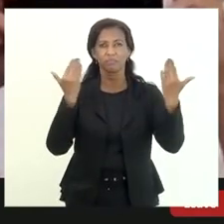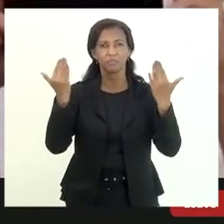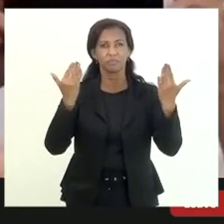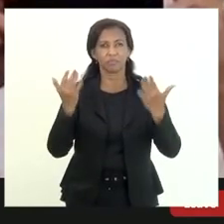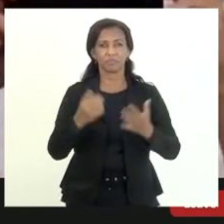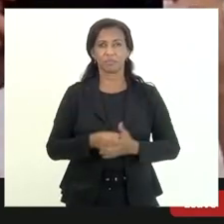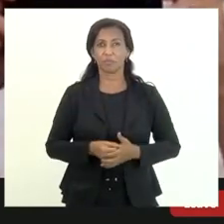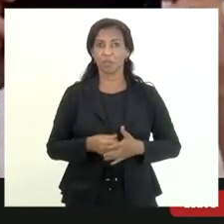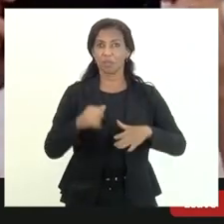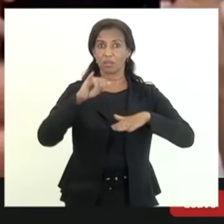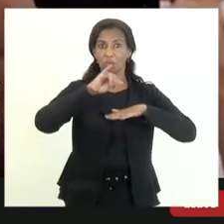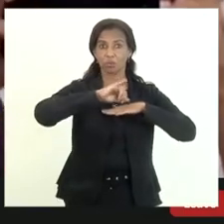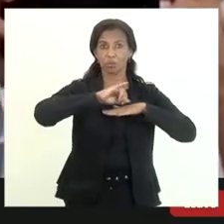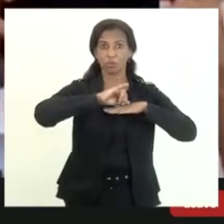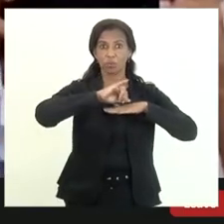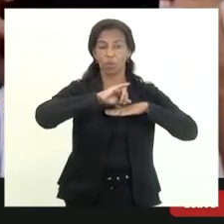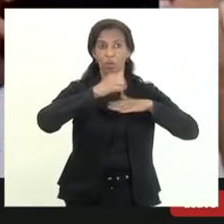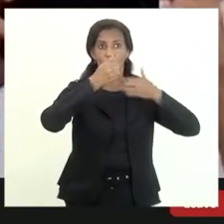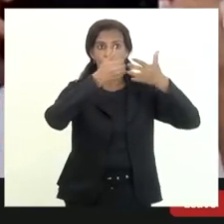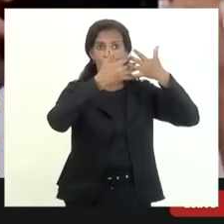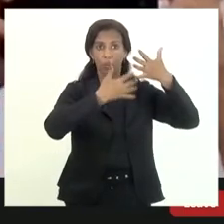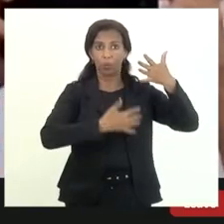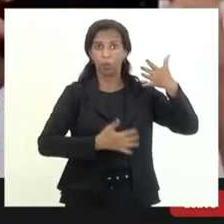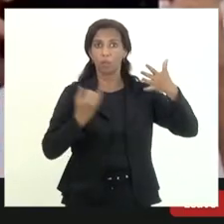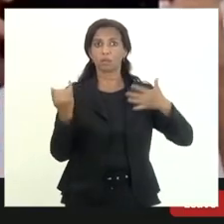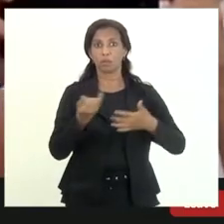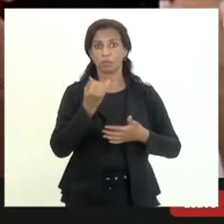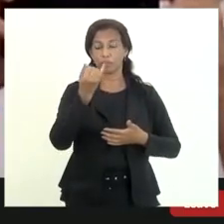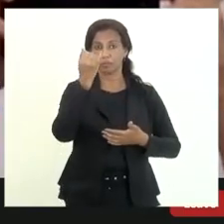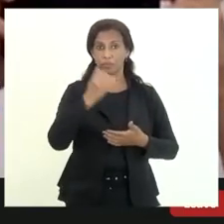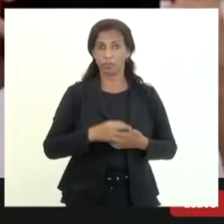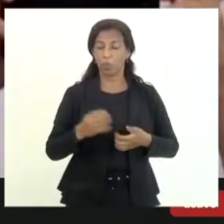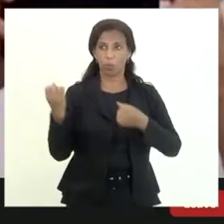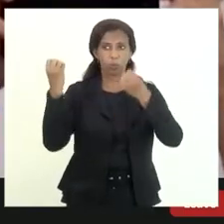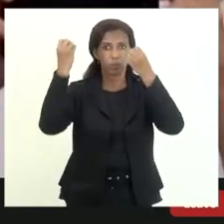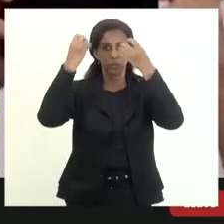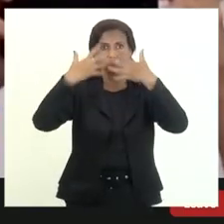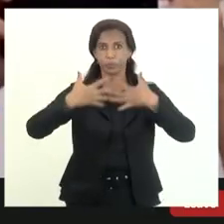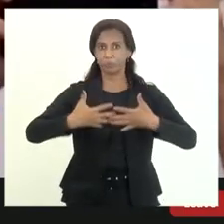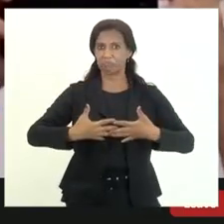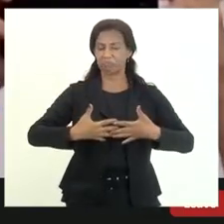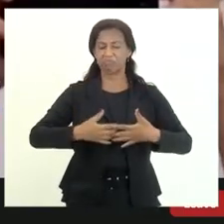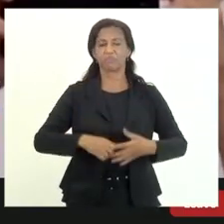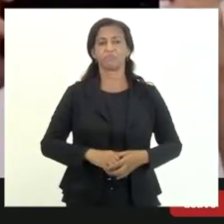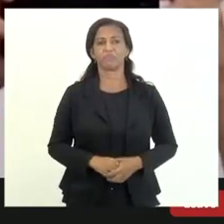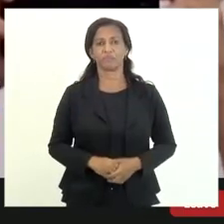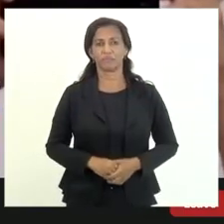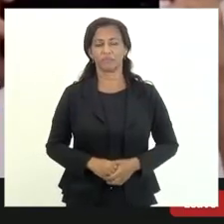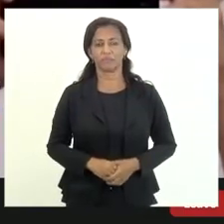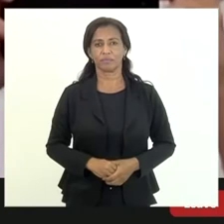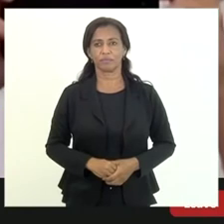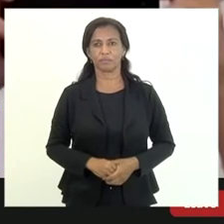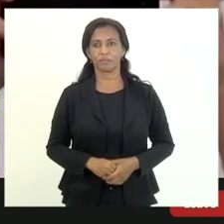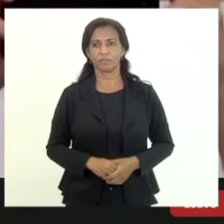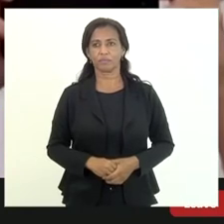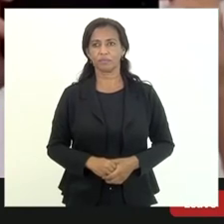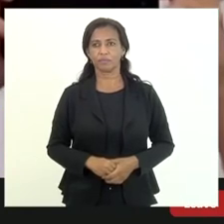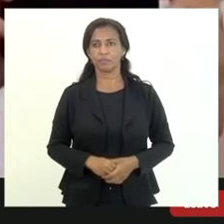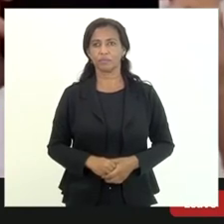exposições que eu considero importantes esclarecedoras entendeu e